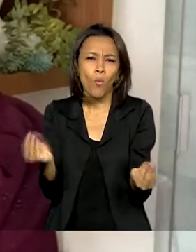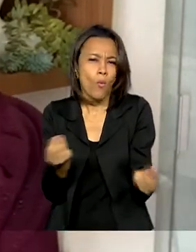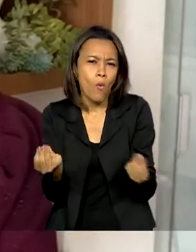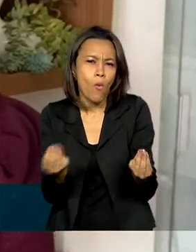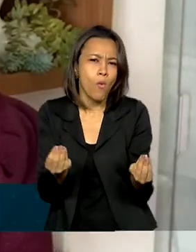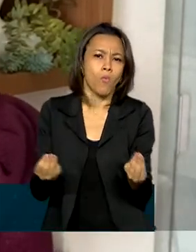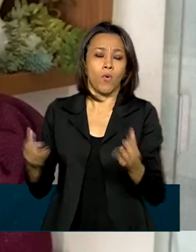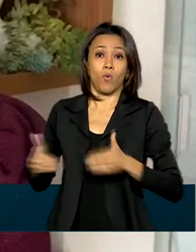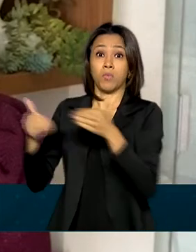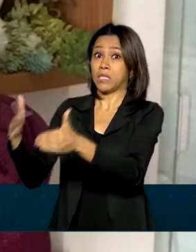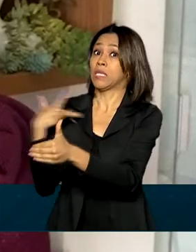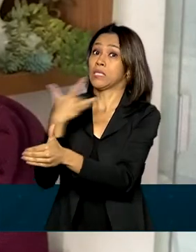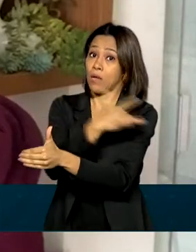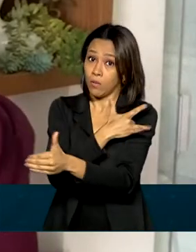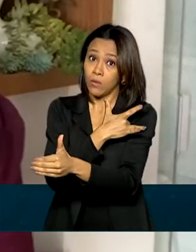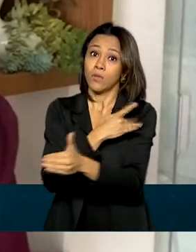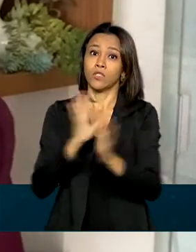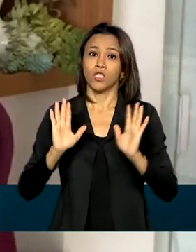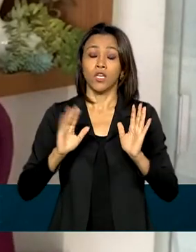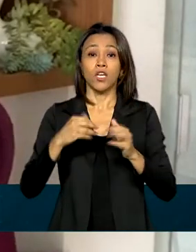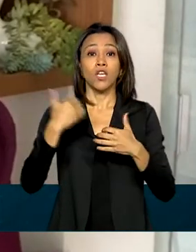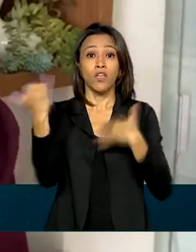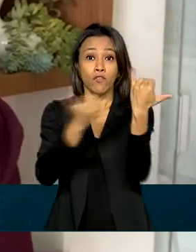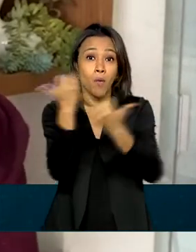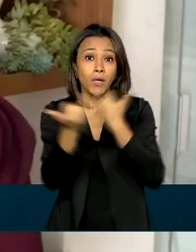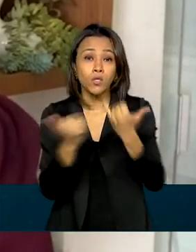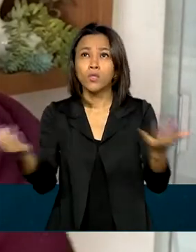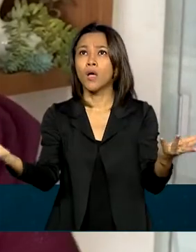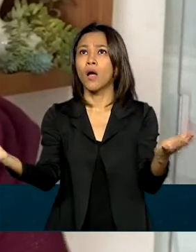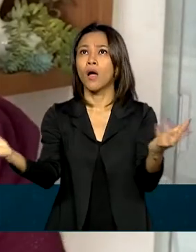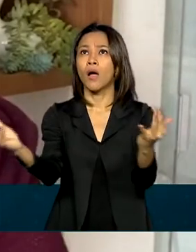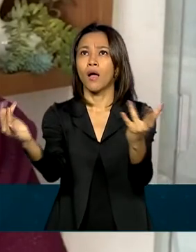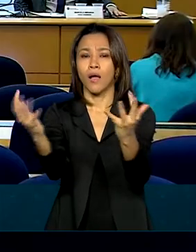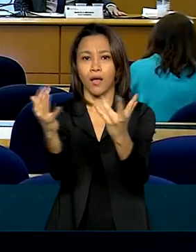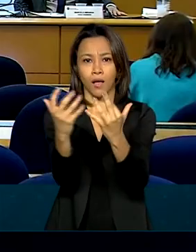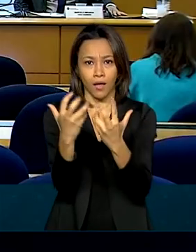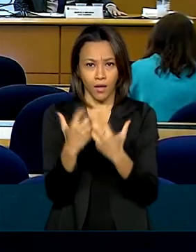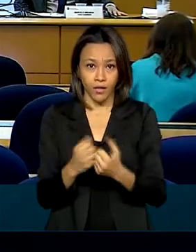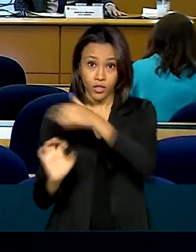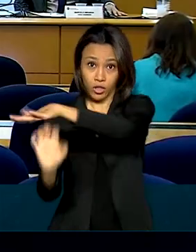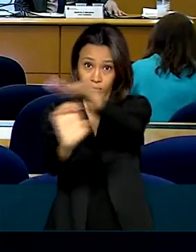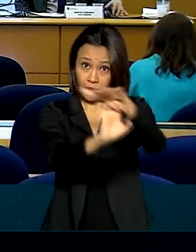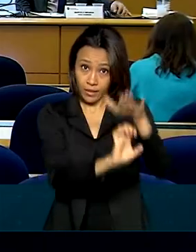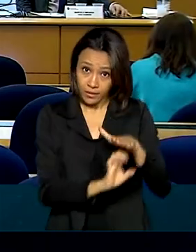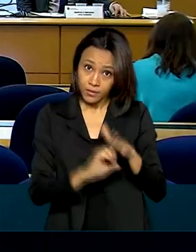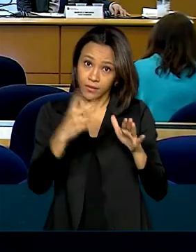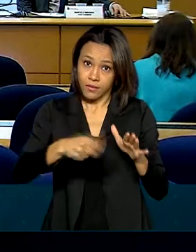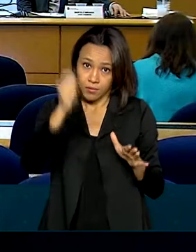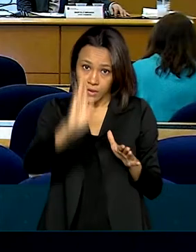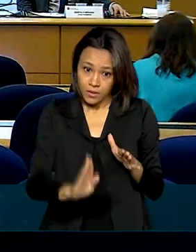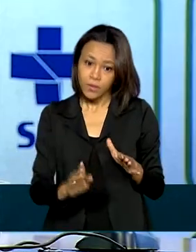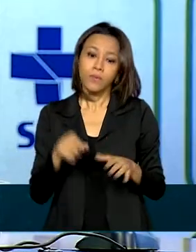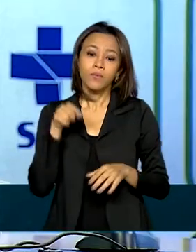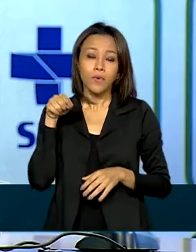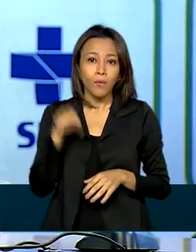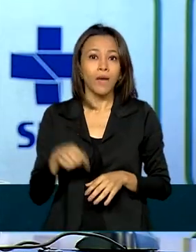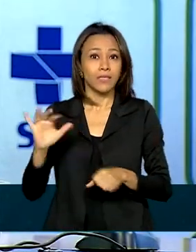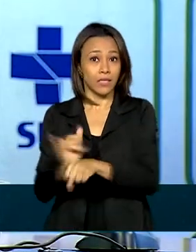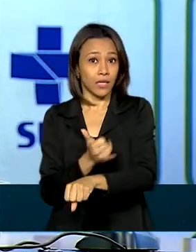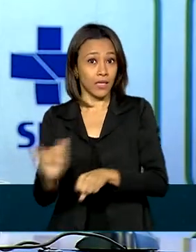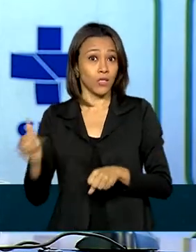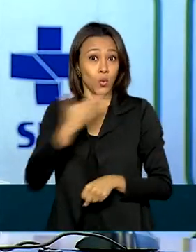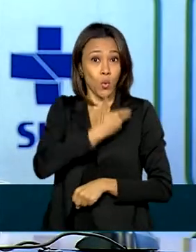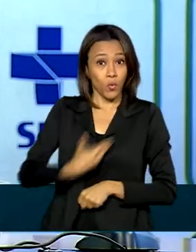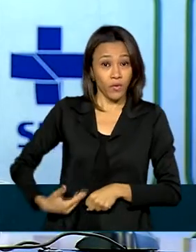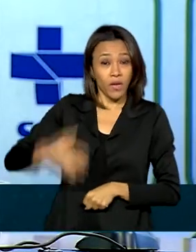centralizou as informações sobre estoques de empresas nacionais. Com estas ações, o governo evitou